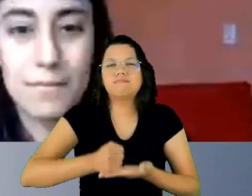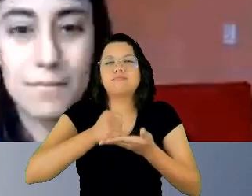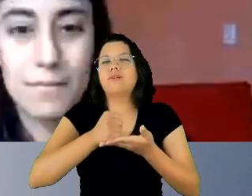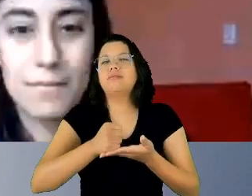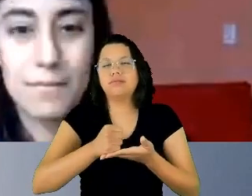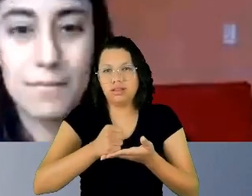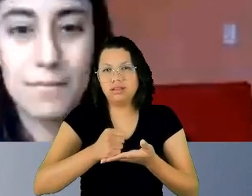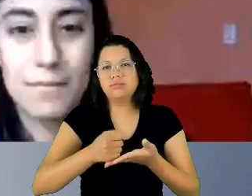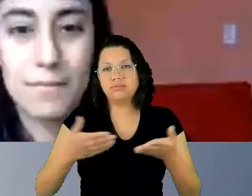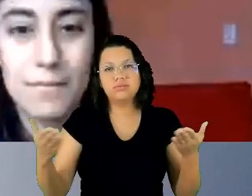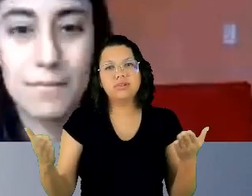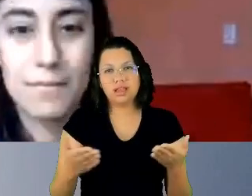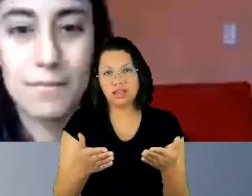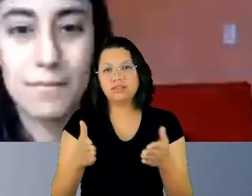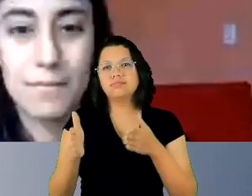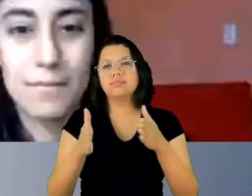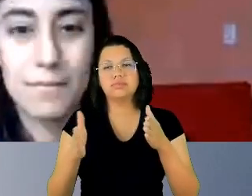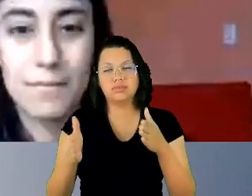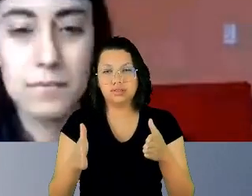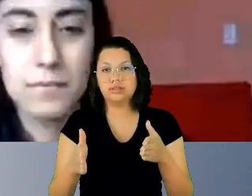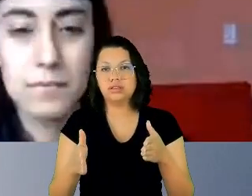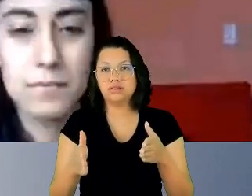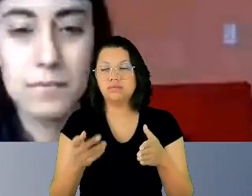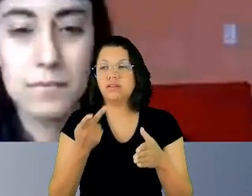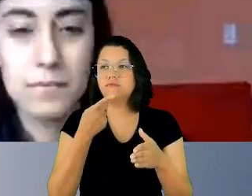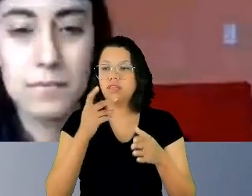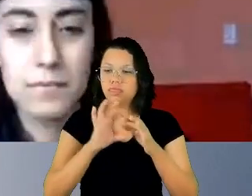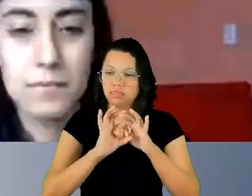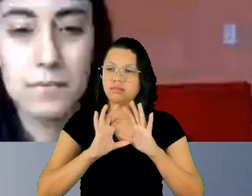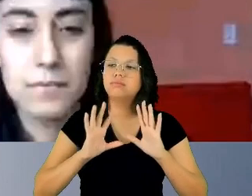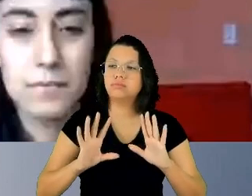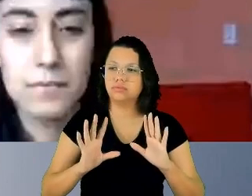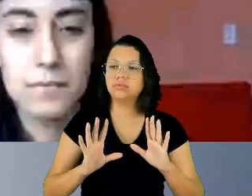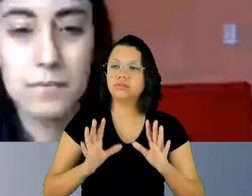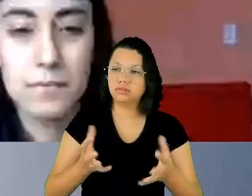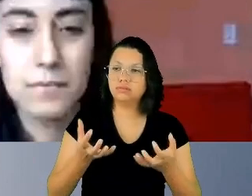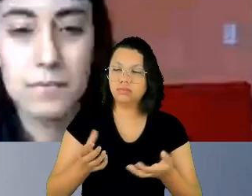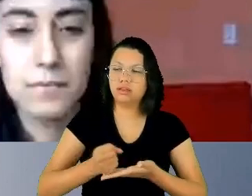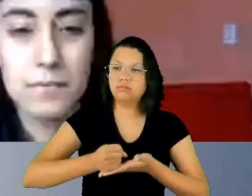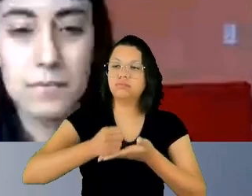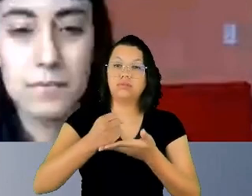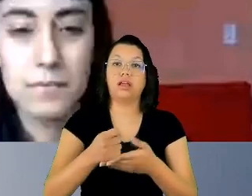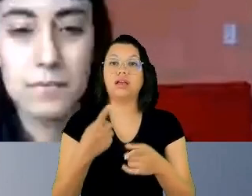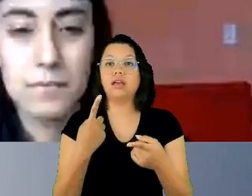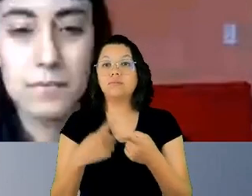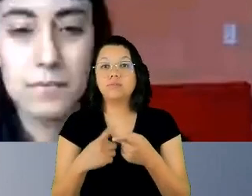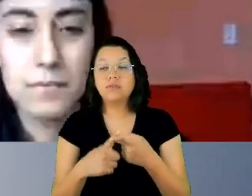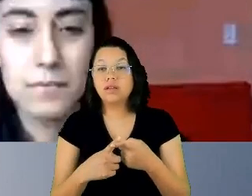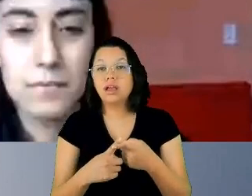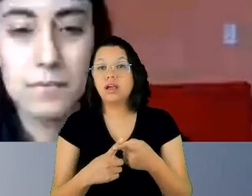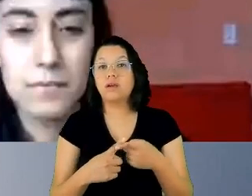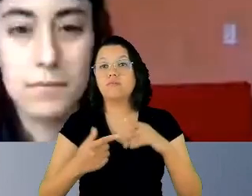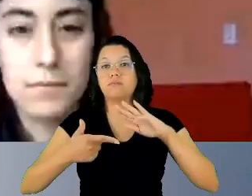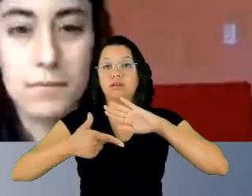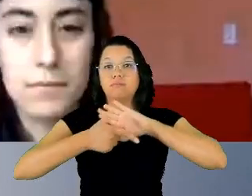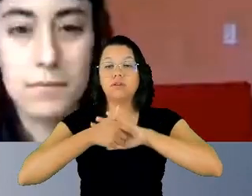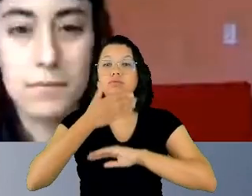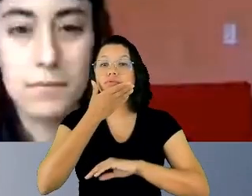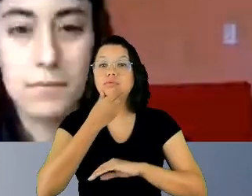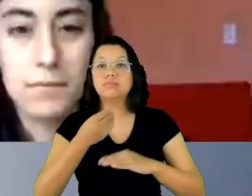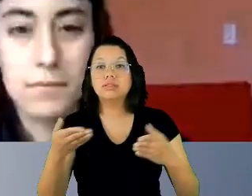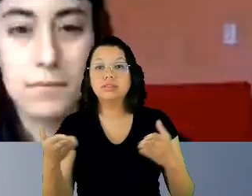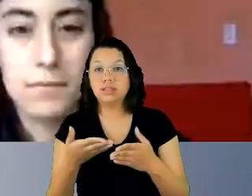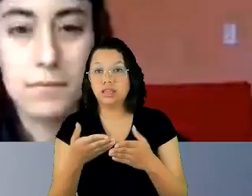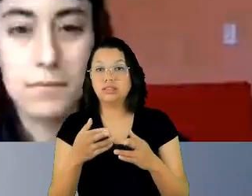disposição desse tema, e é muito relevante, porque o papel dos homens nessa questão, na